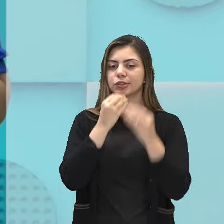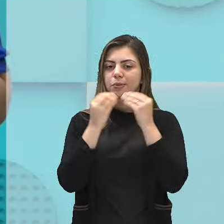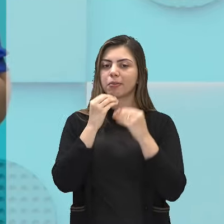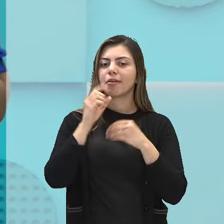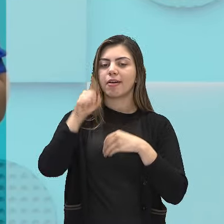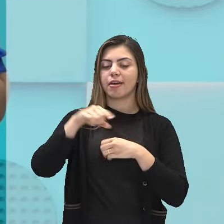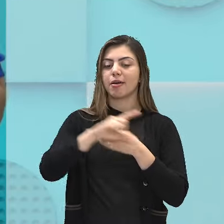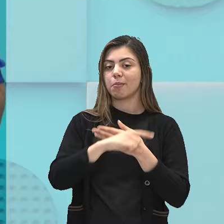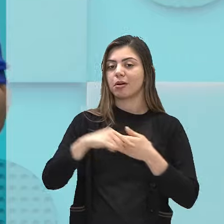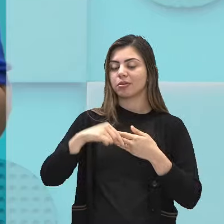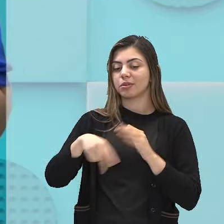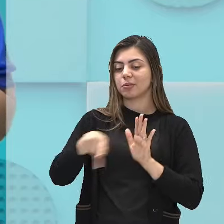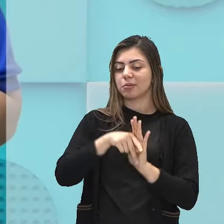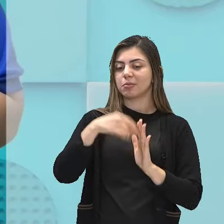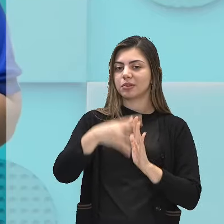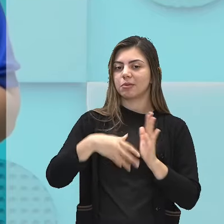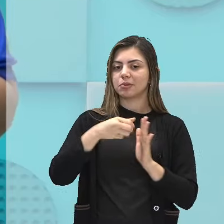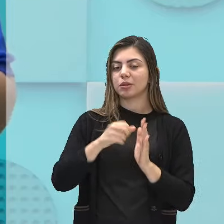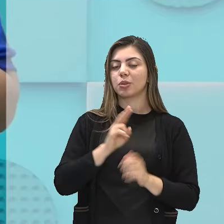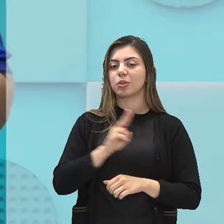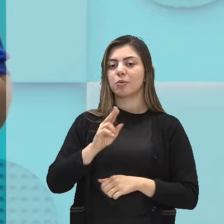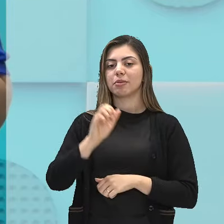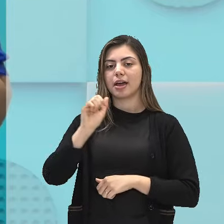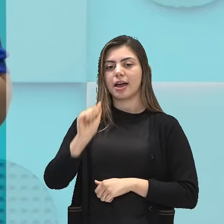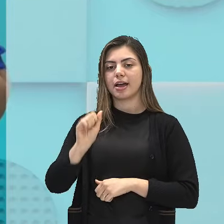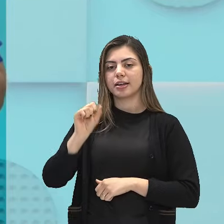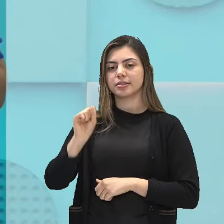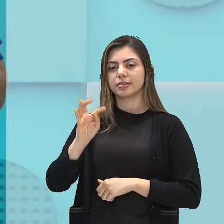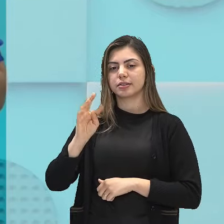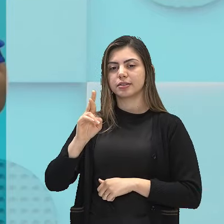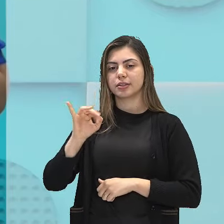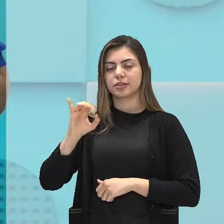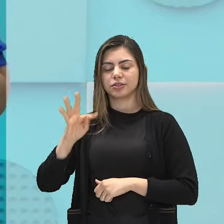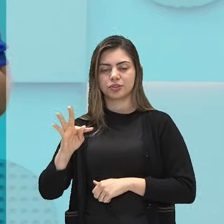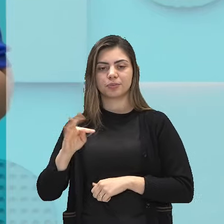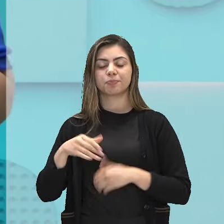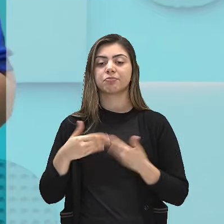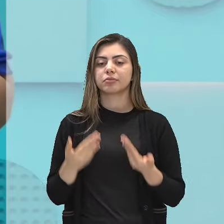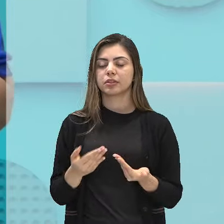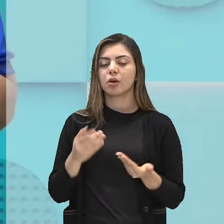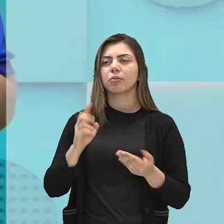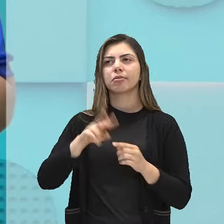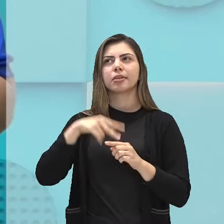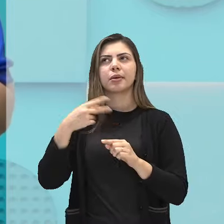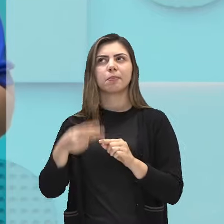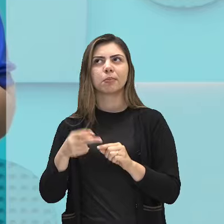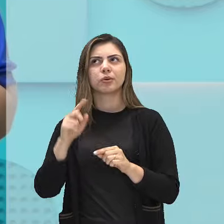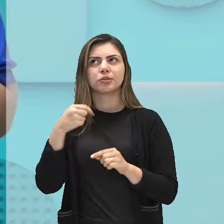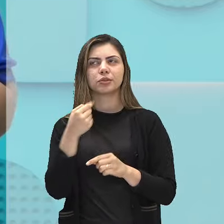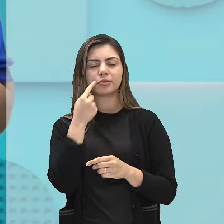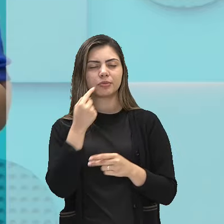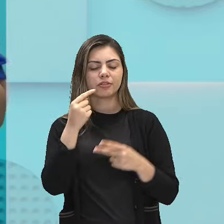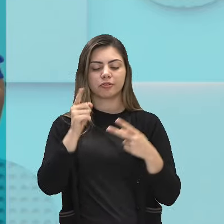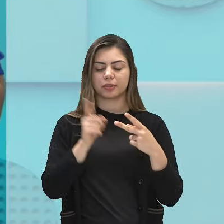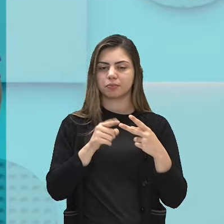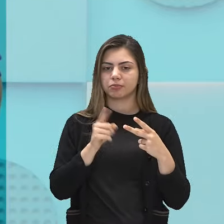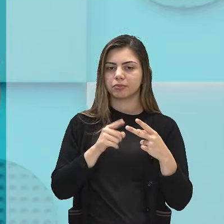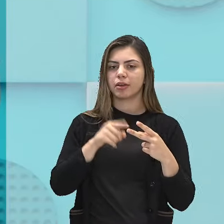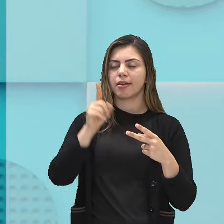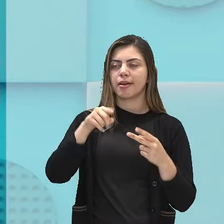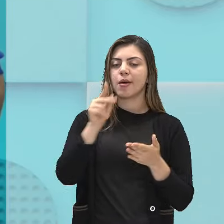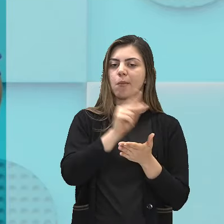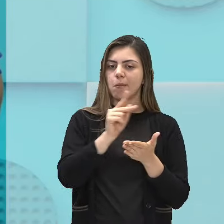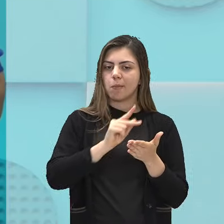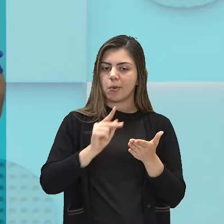amazonense, Astrid Cabral. Em seguida, nós vamos ver também um poema de